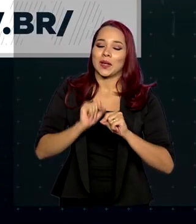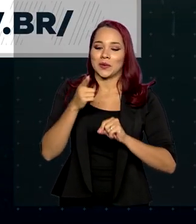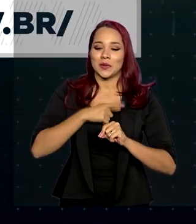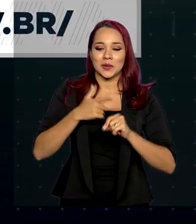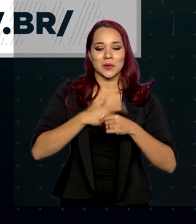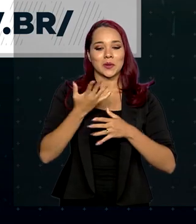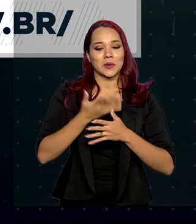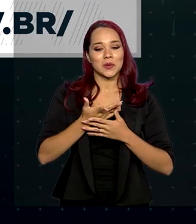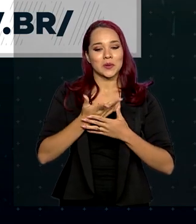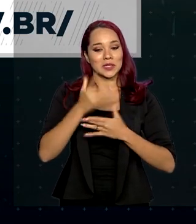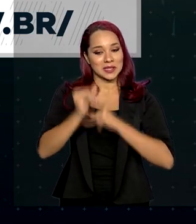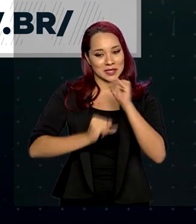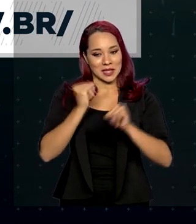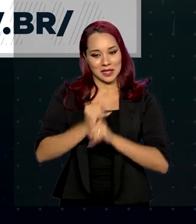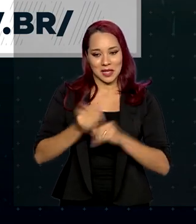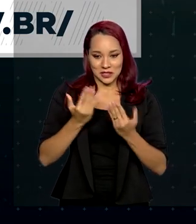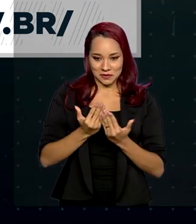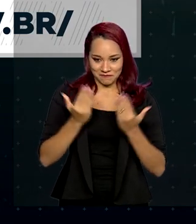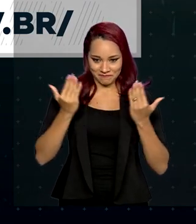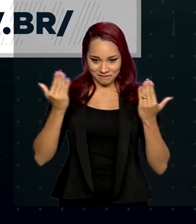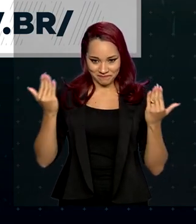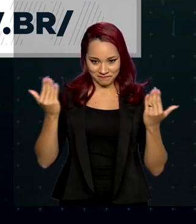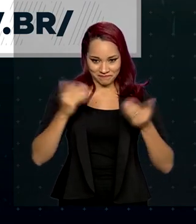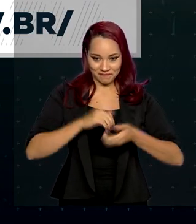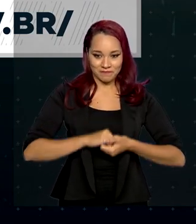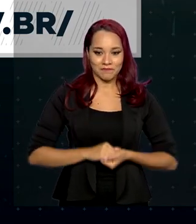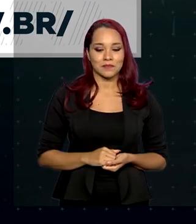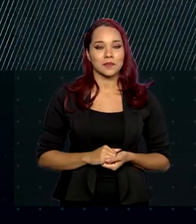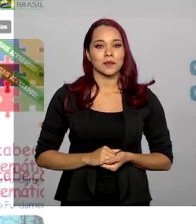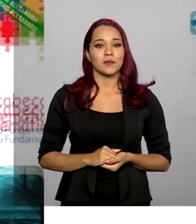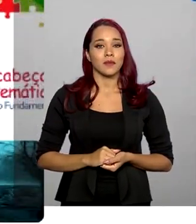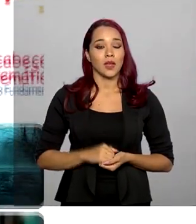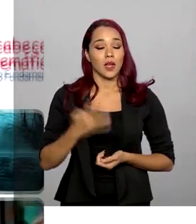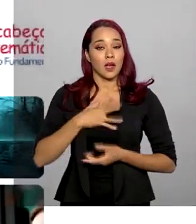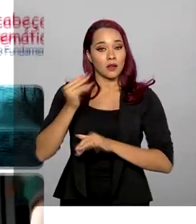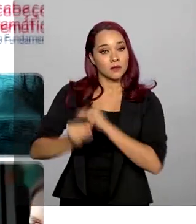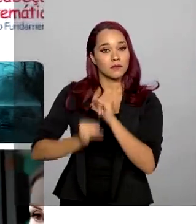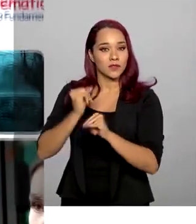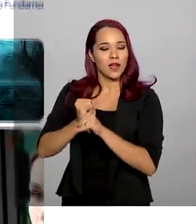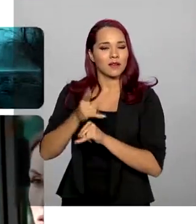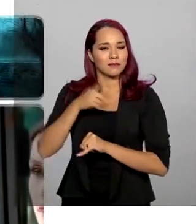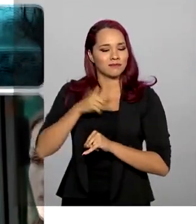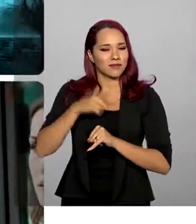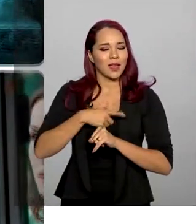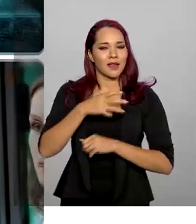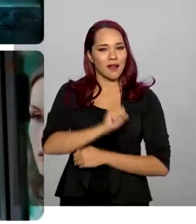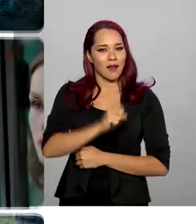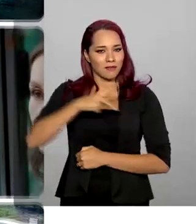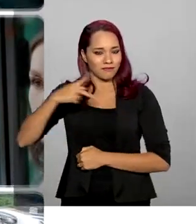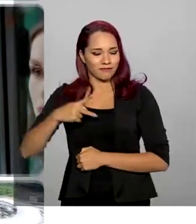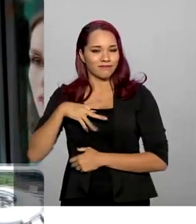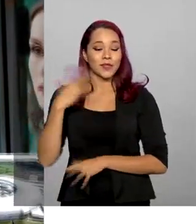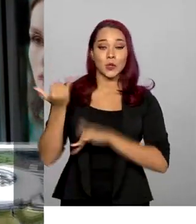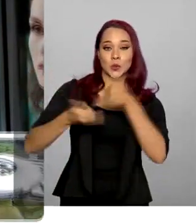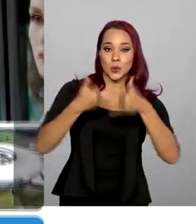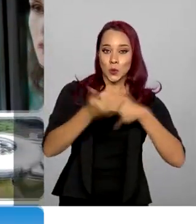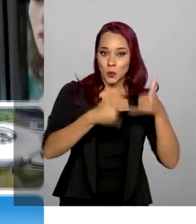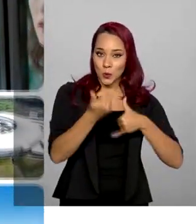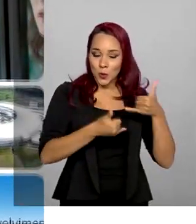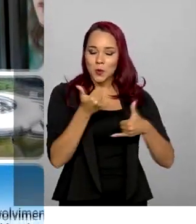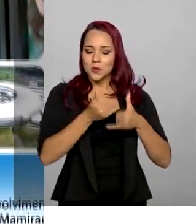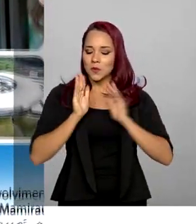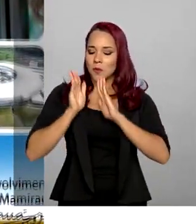o portal Ciência em Casa, MCTIC. O site traz aplicativos e jogos voltados